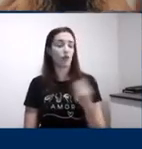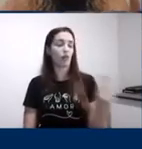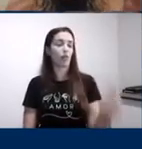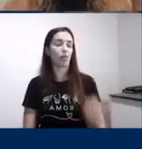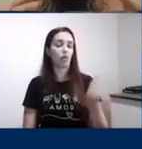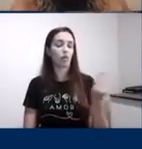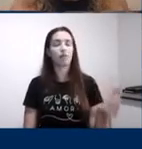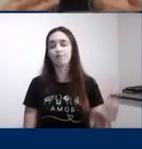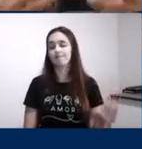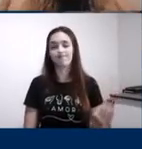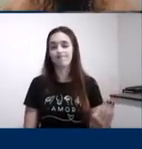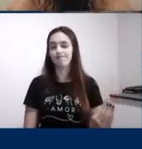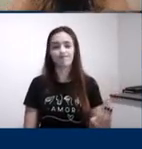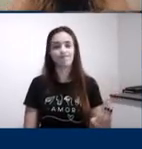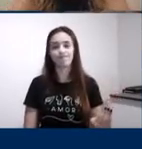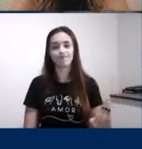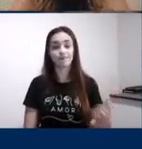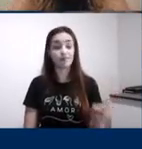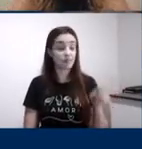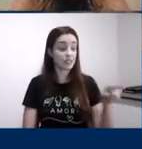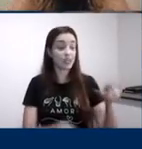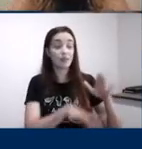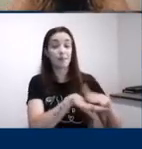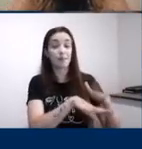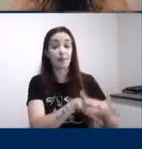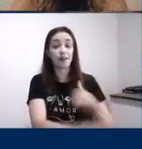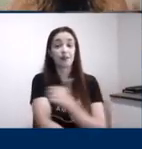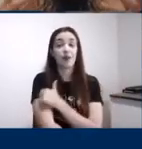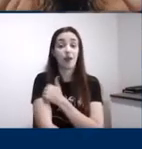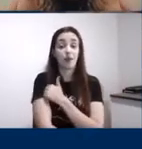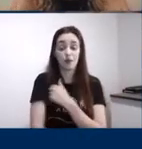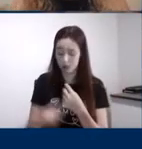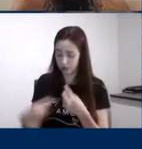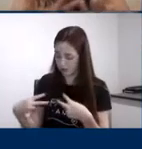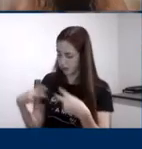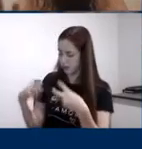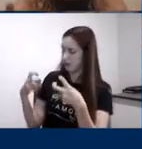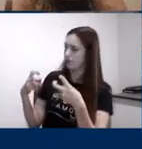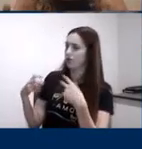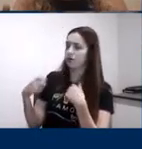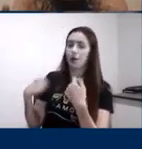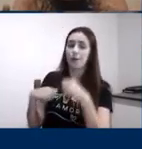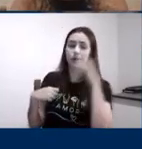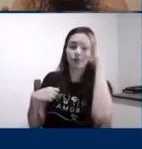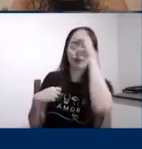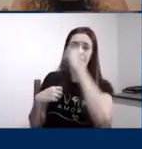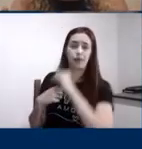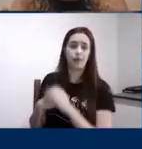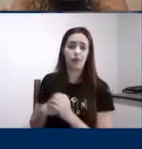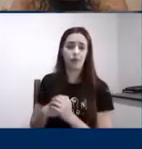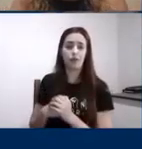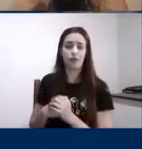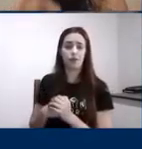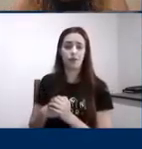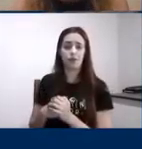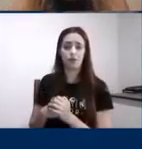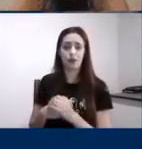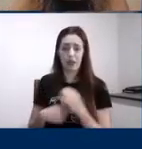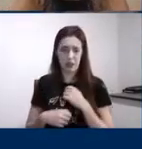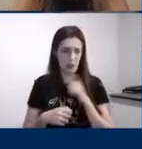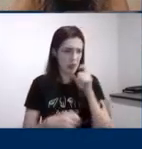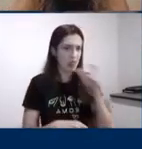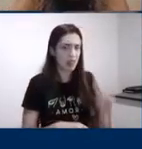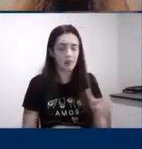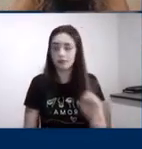o porquê ele tem que se motivar a necessidade que ele tem e nunca de uma forma agressiva você vai